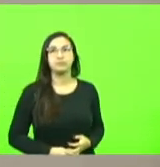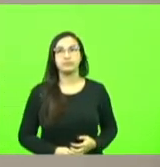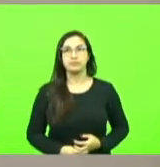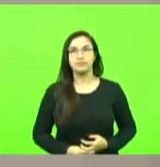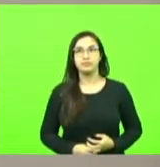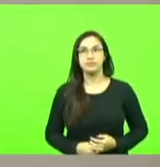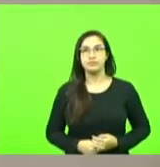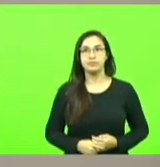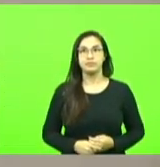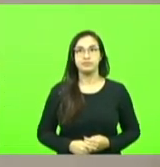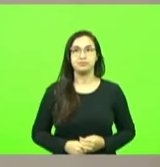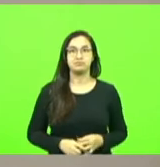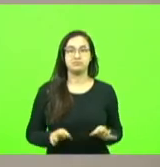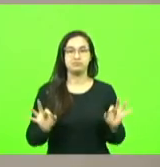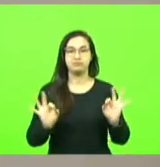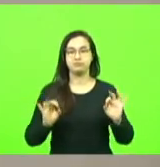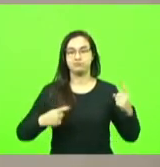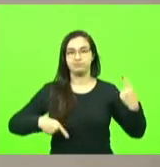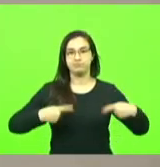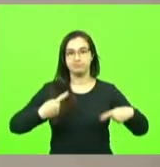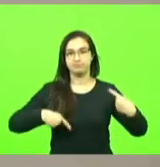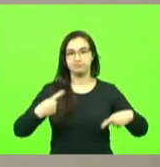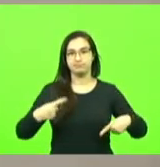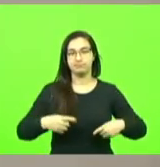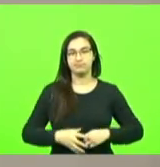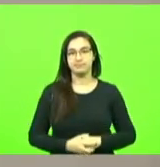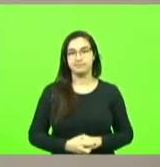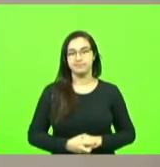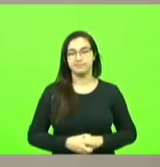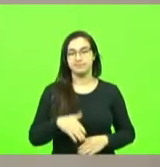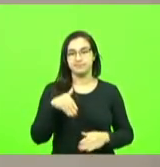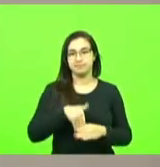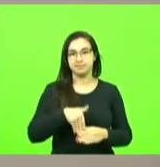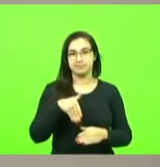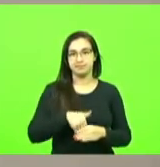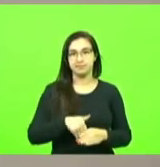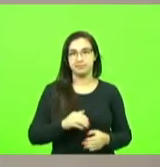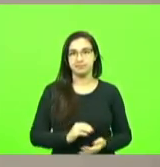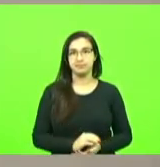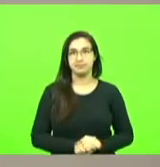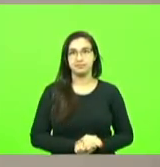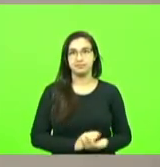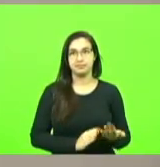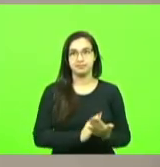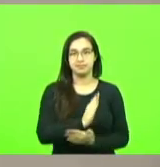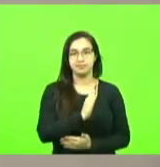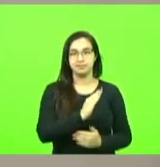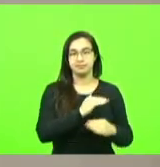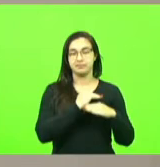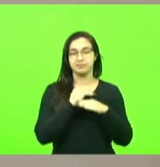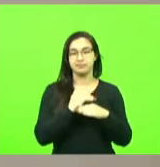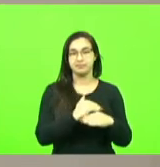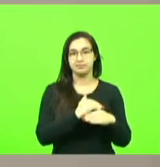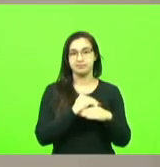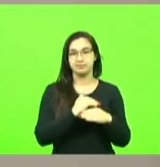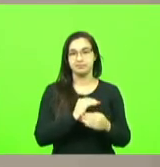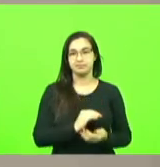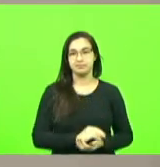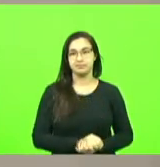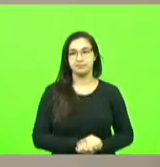não havendo quem queira discutir em votação aprovado por unanimidade